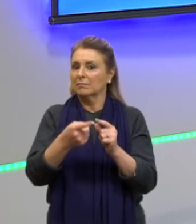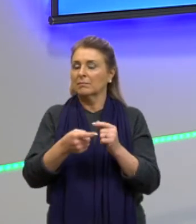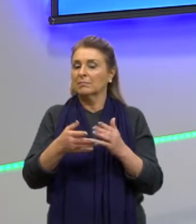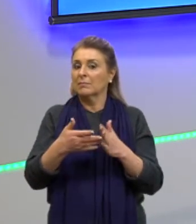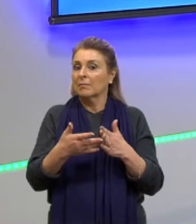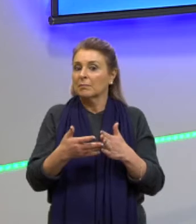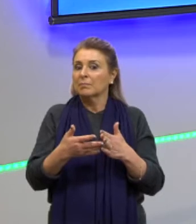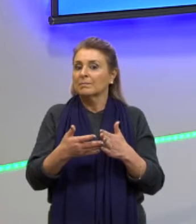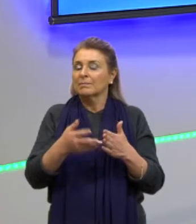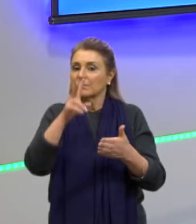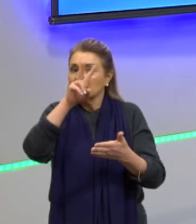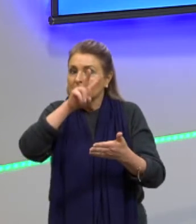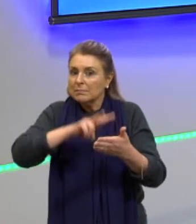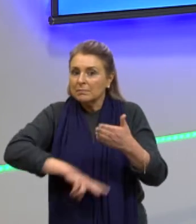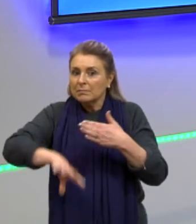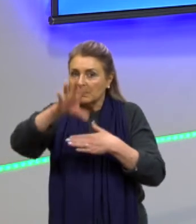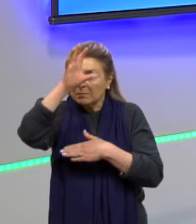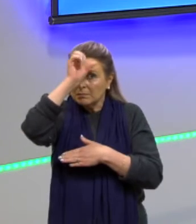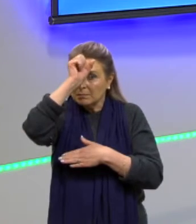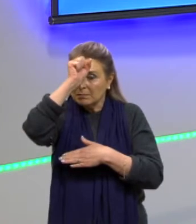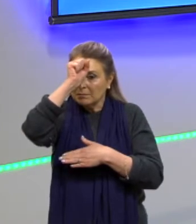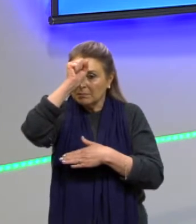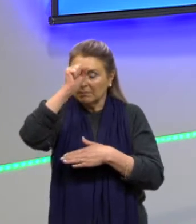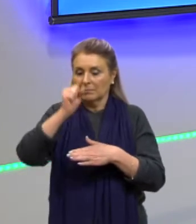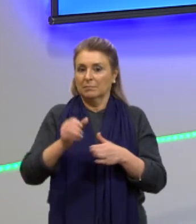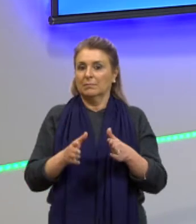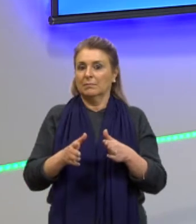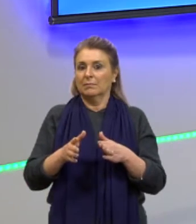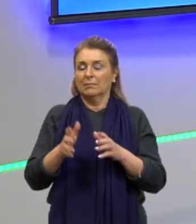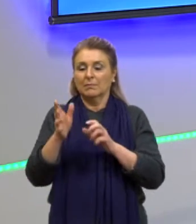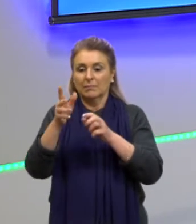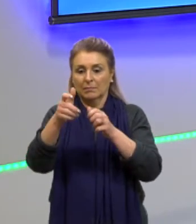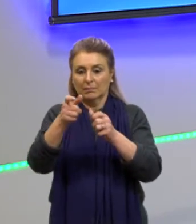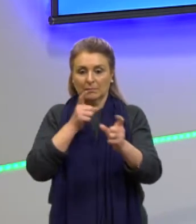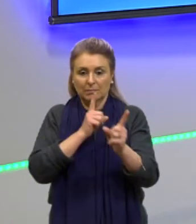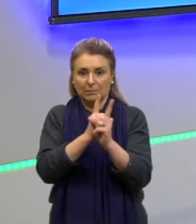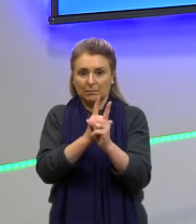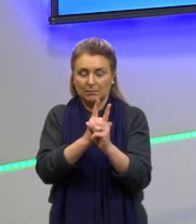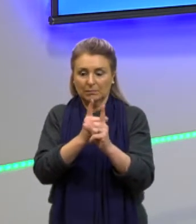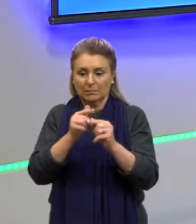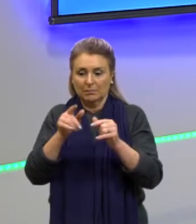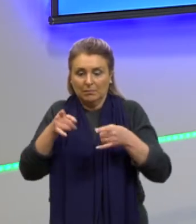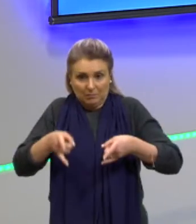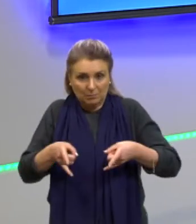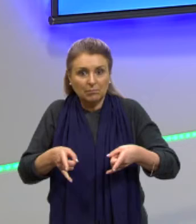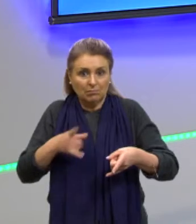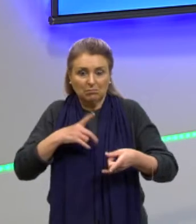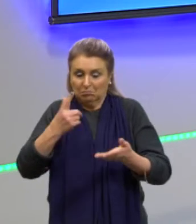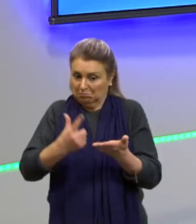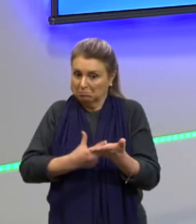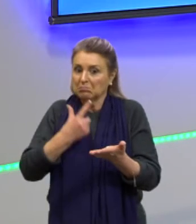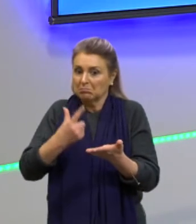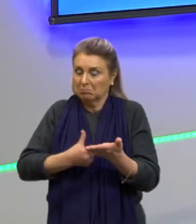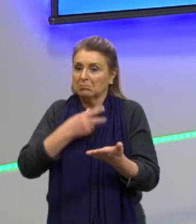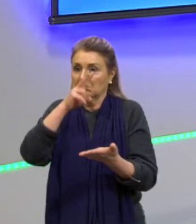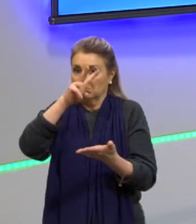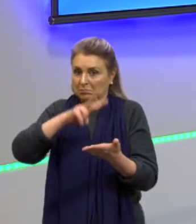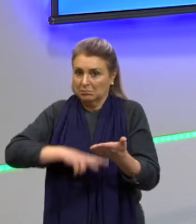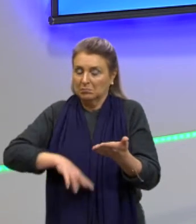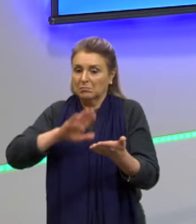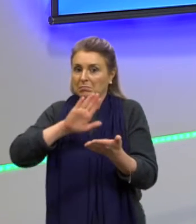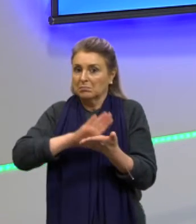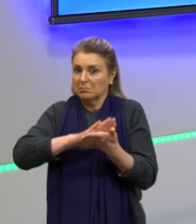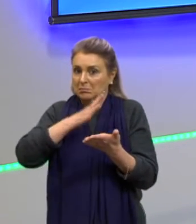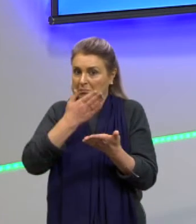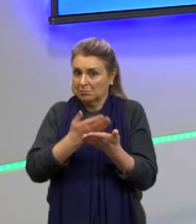estão lendo na cabeceira da cama, sempre tem um livrinho para ajudar. Então, eu estou partindo do princípio que essa interpretação das questões